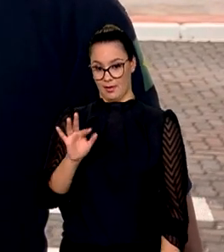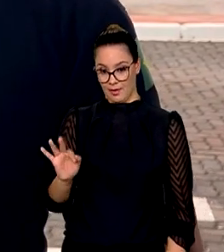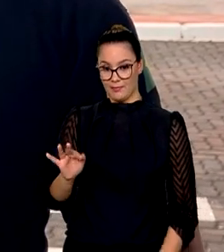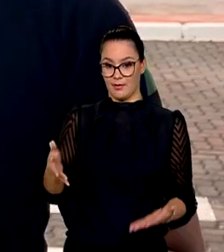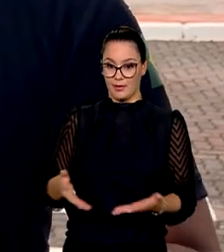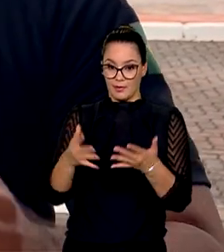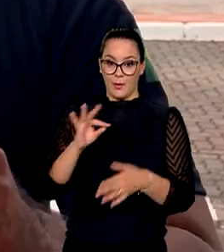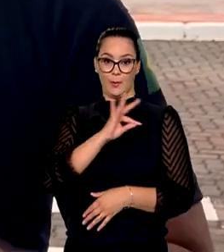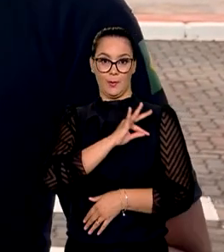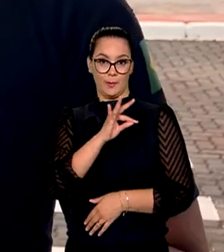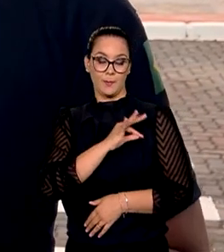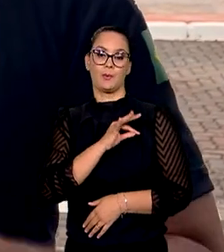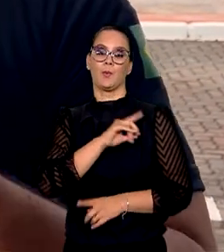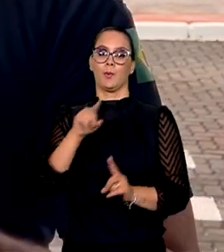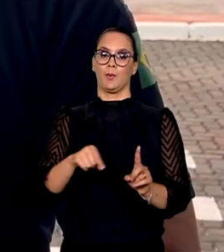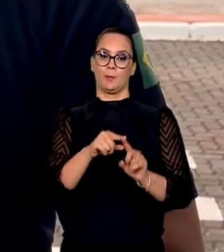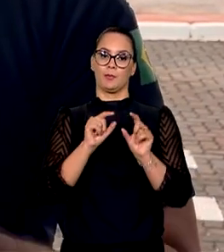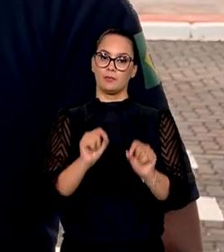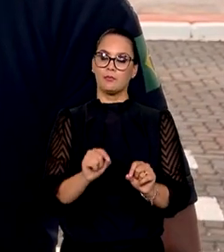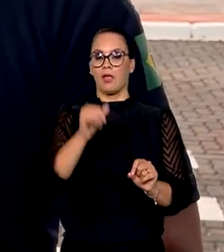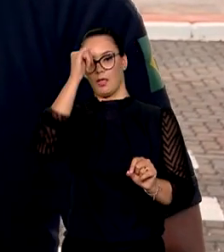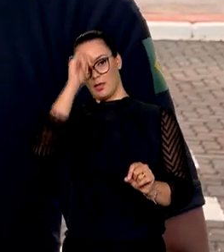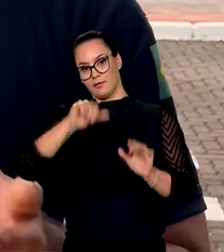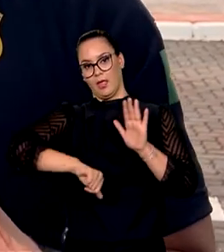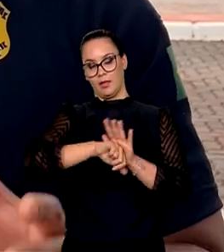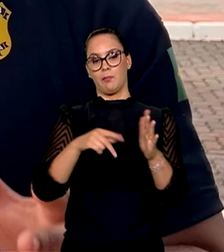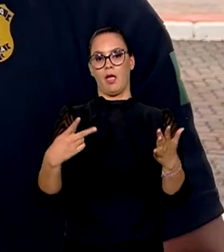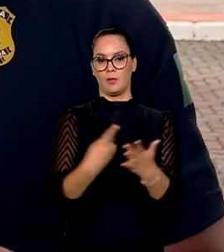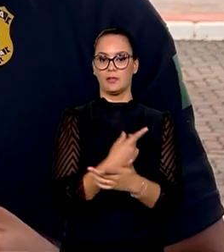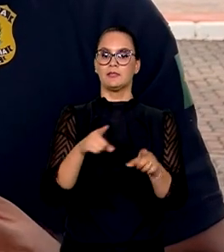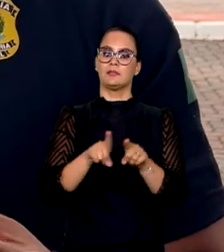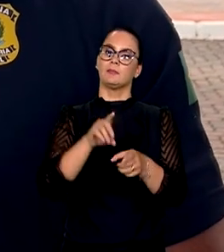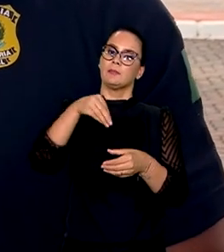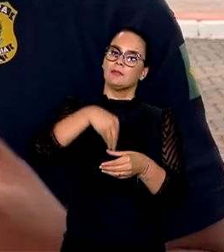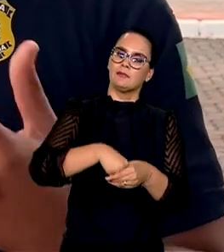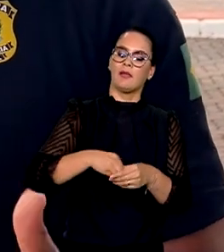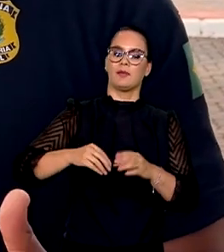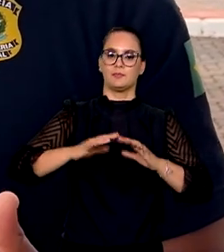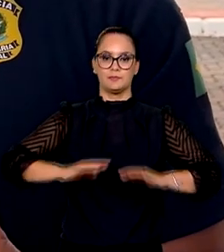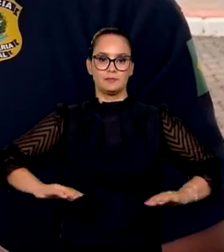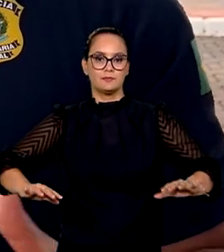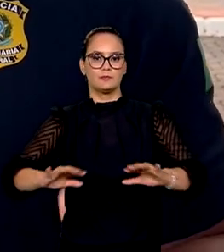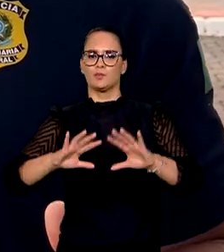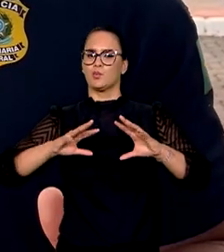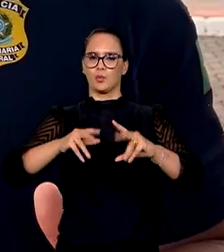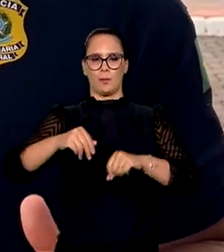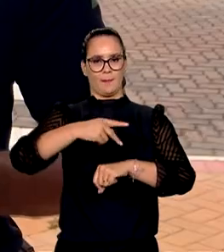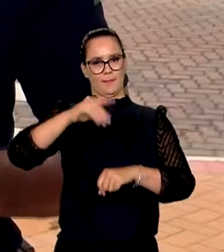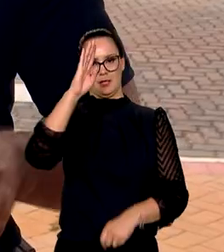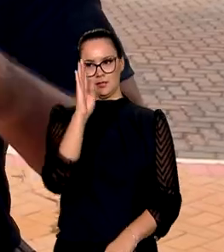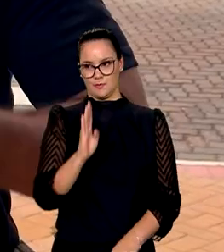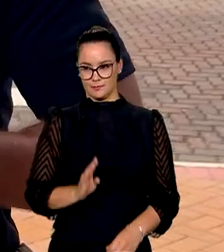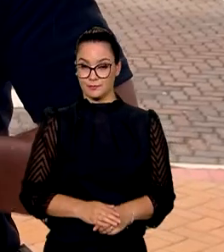reforçará o policiamento no intuito de coibir que crimes também ocorram dentro da sua circunscrição em todo o país.